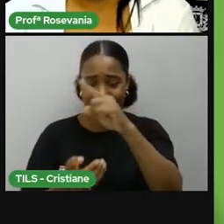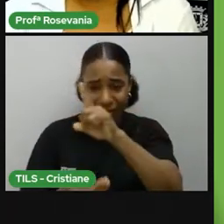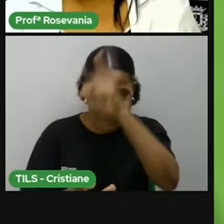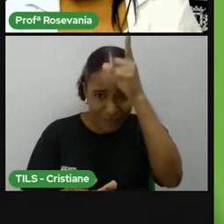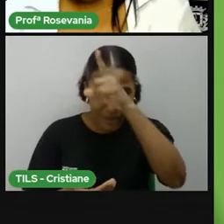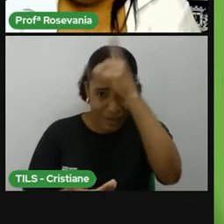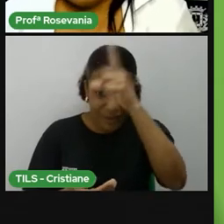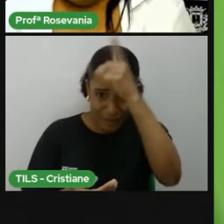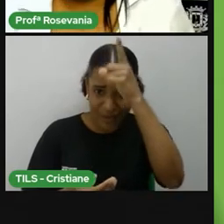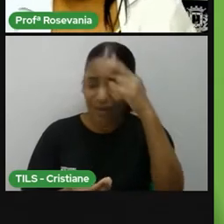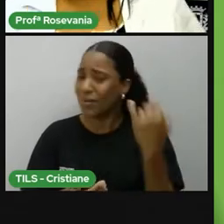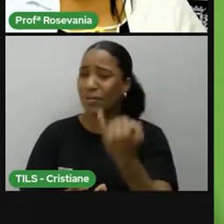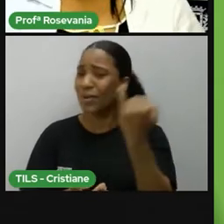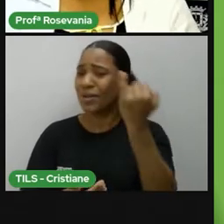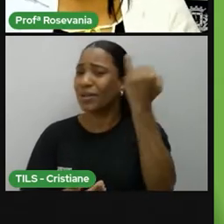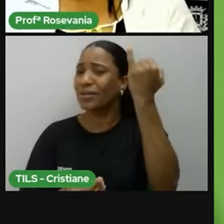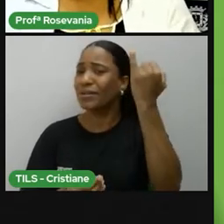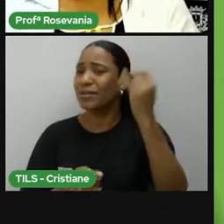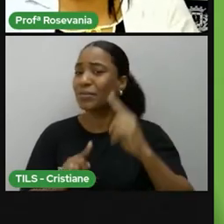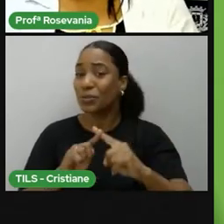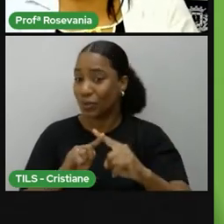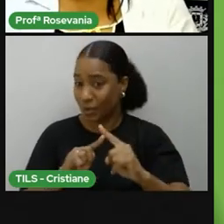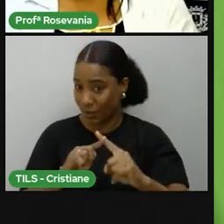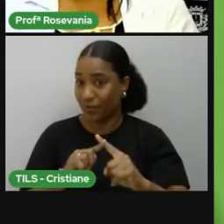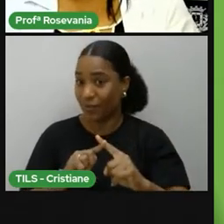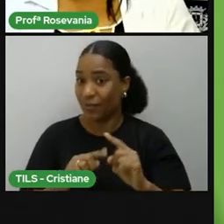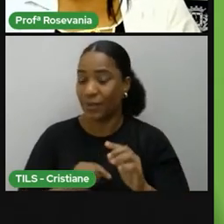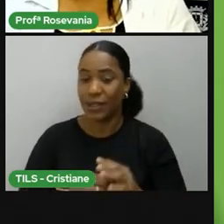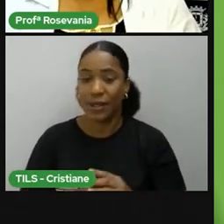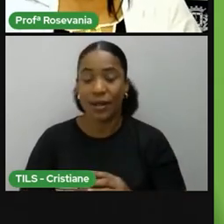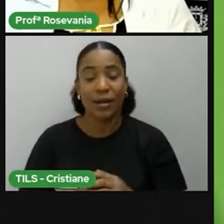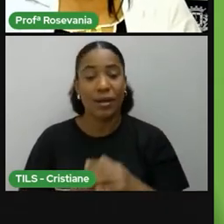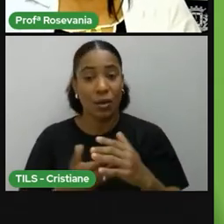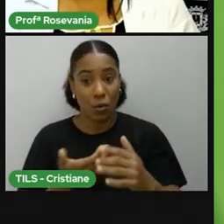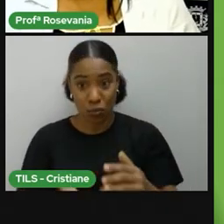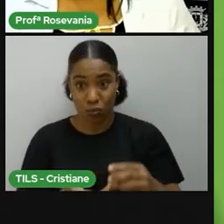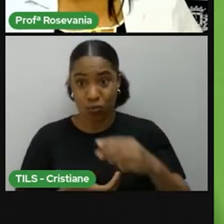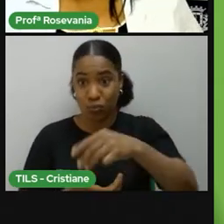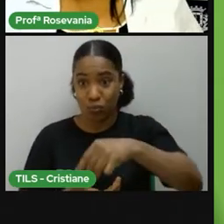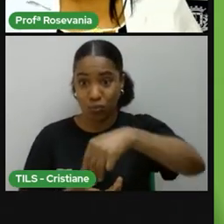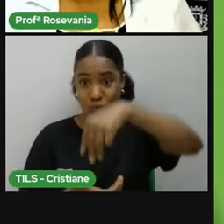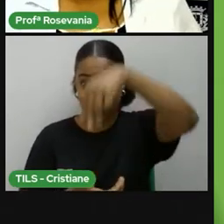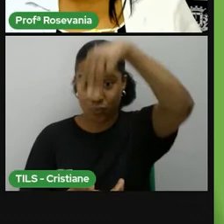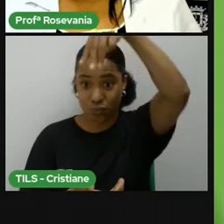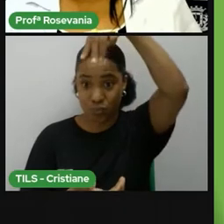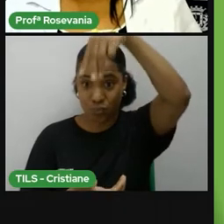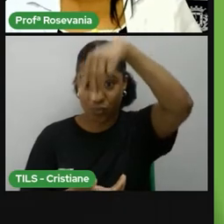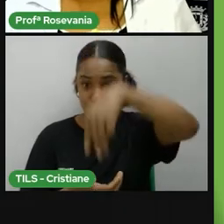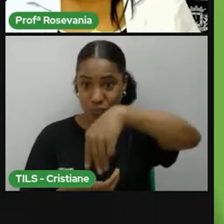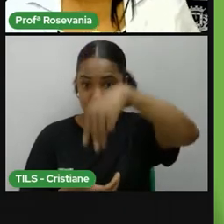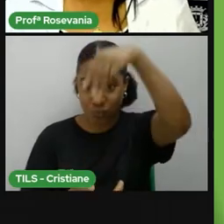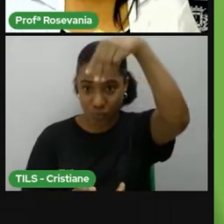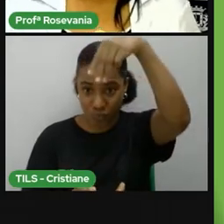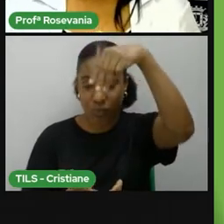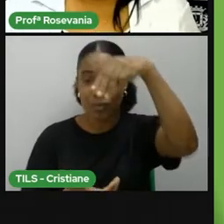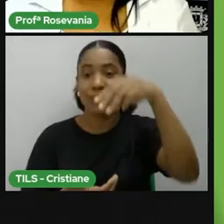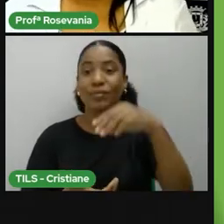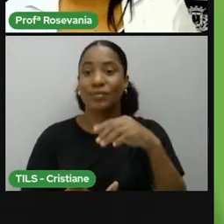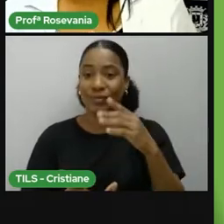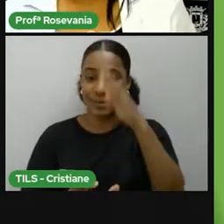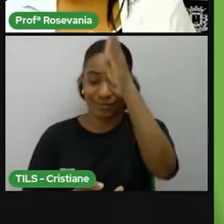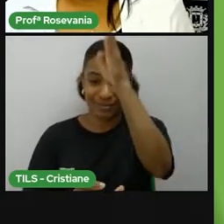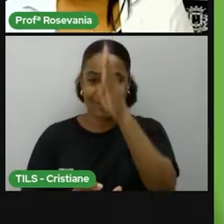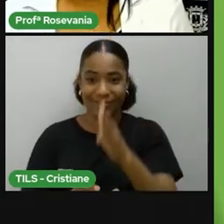Elas têm a importância de dividir, né, o nosso planeta em